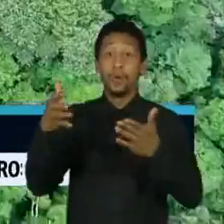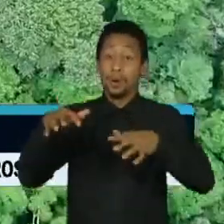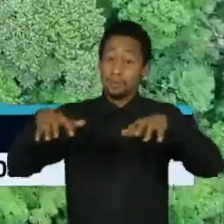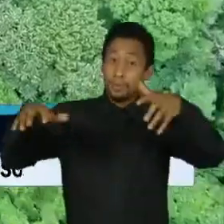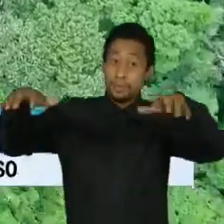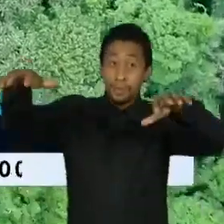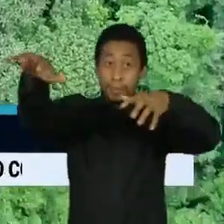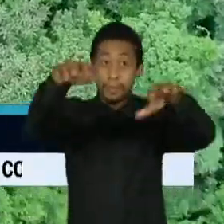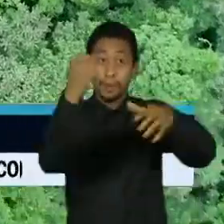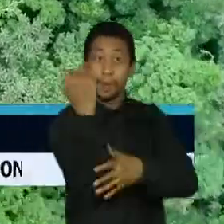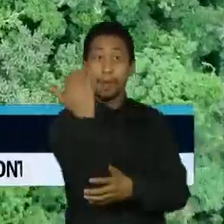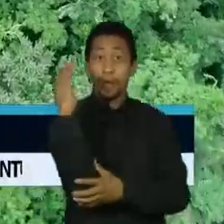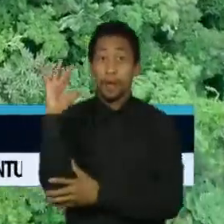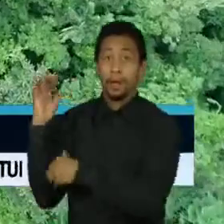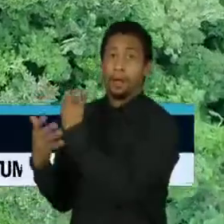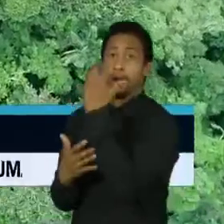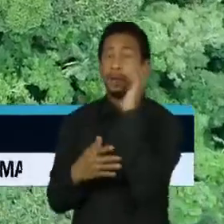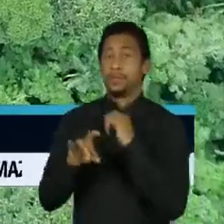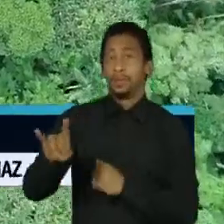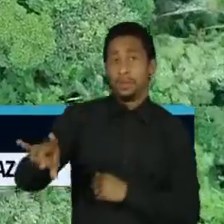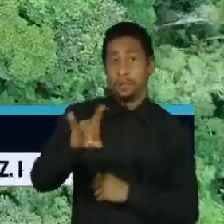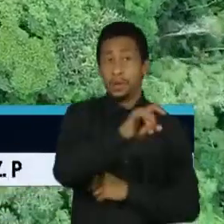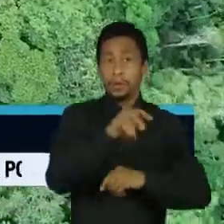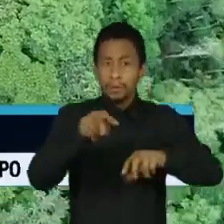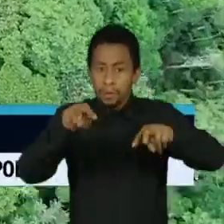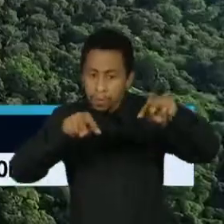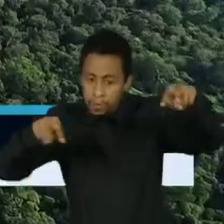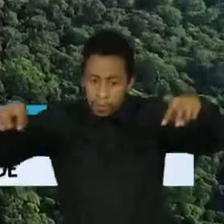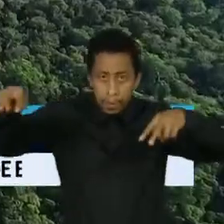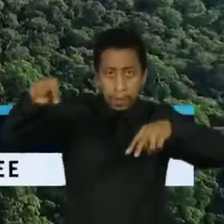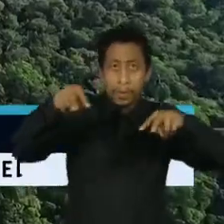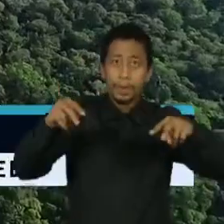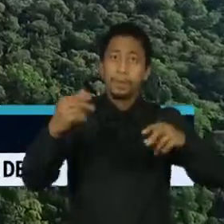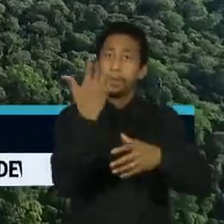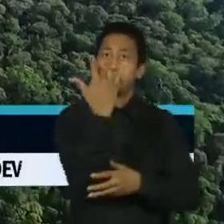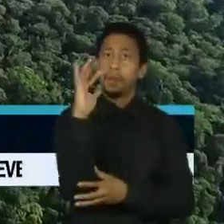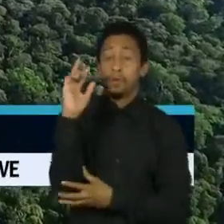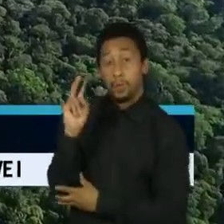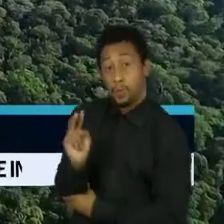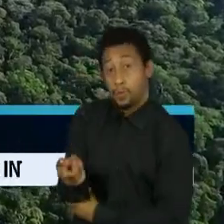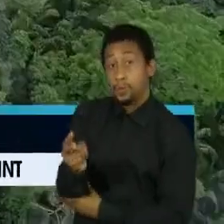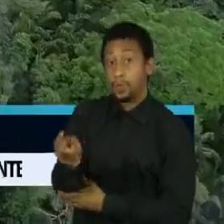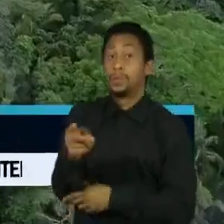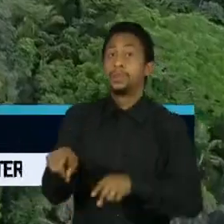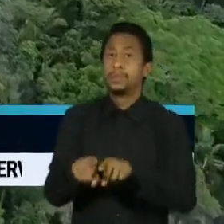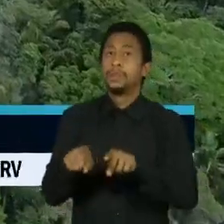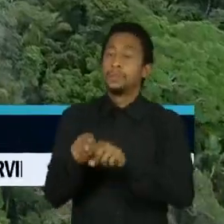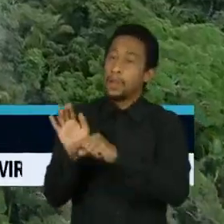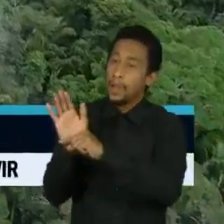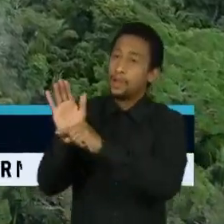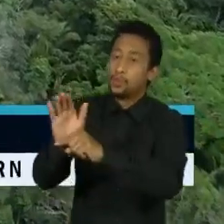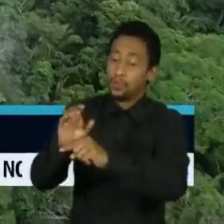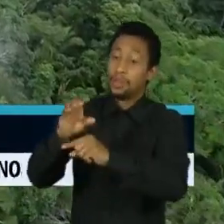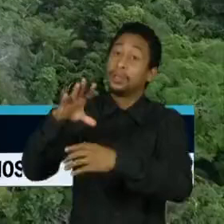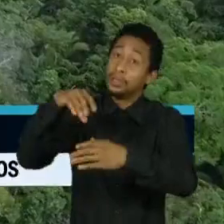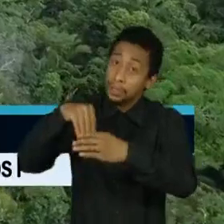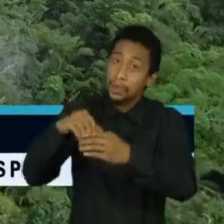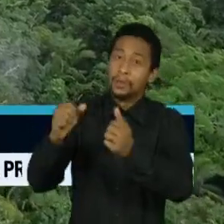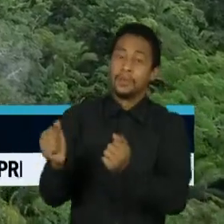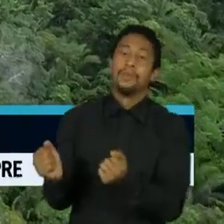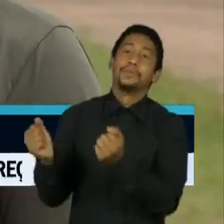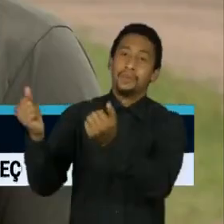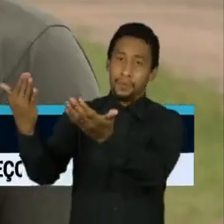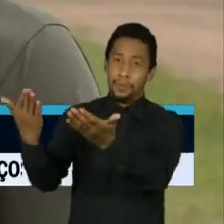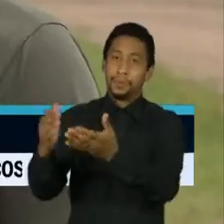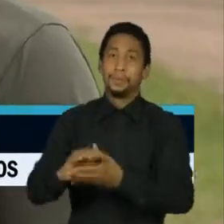árvore. Um olho no céu para garantir a floresta em pé e os benefícios que ela traz para dentro e para fora da terra